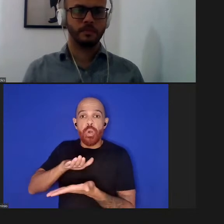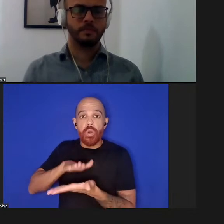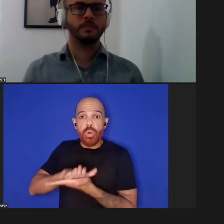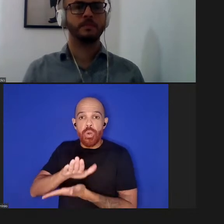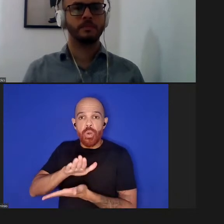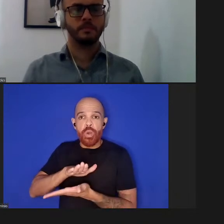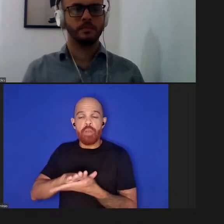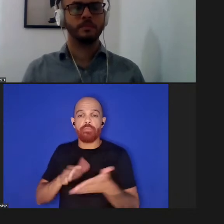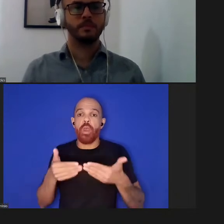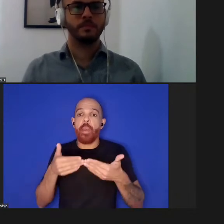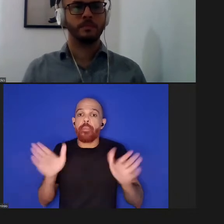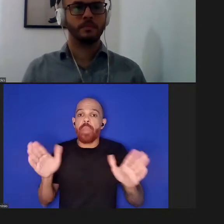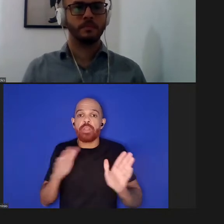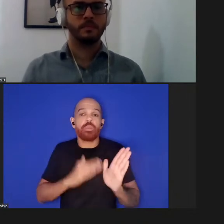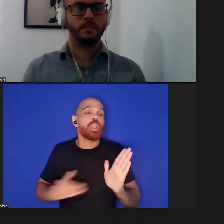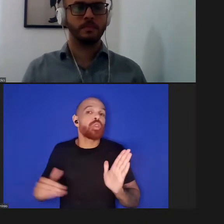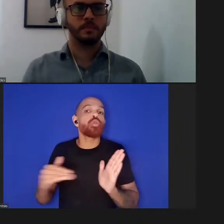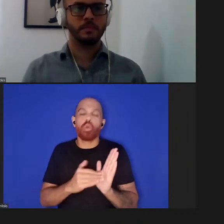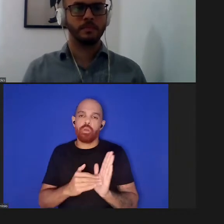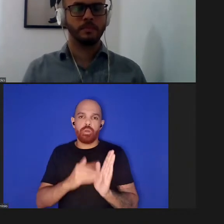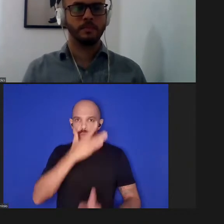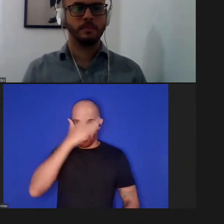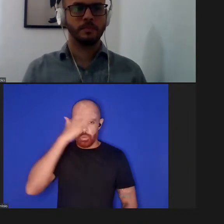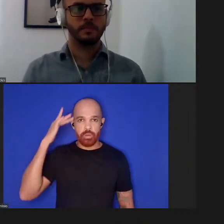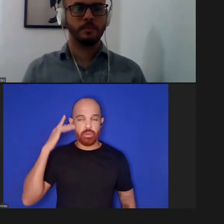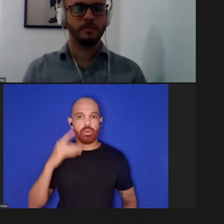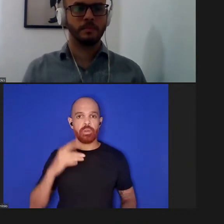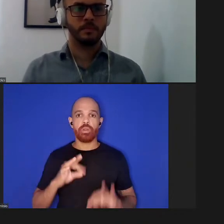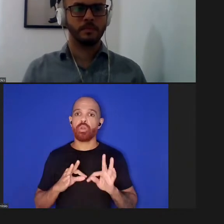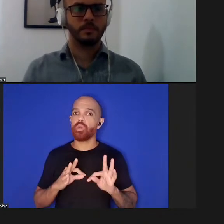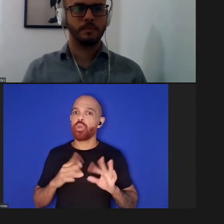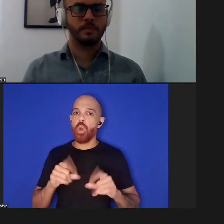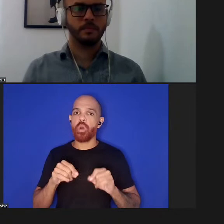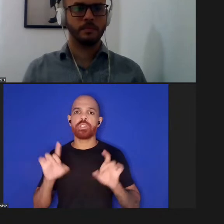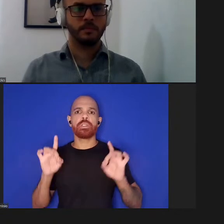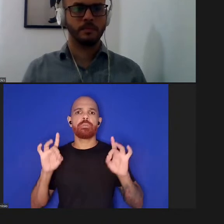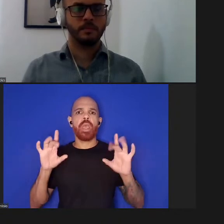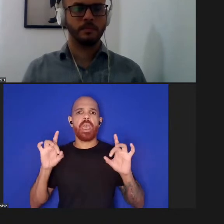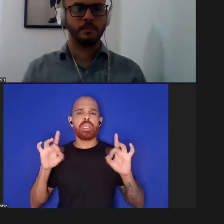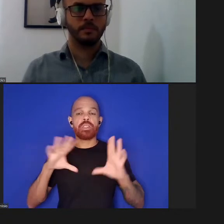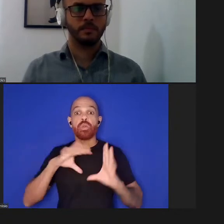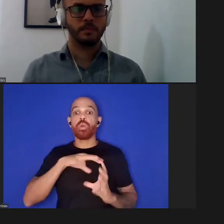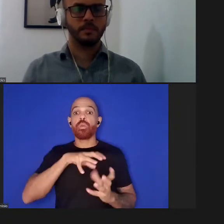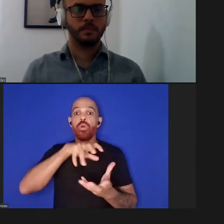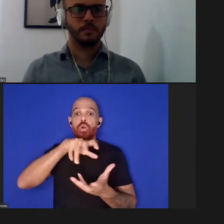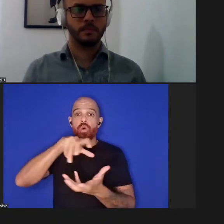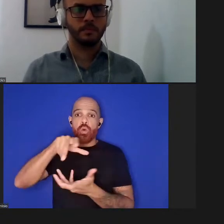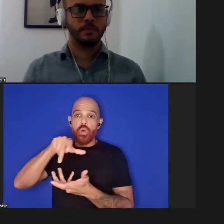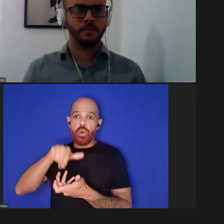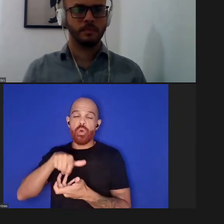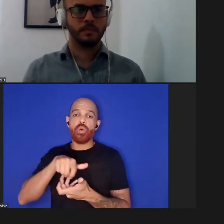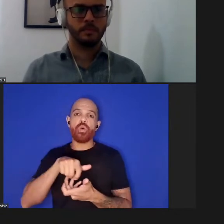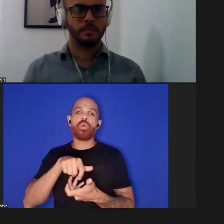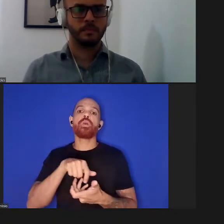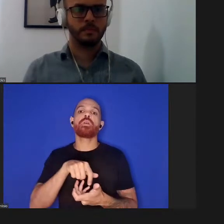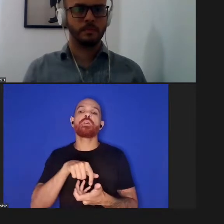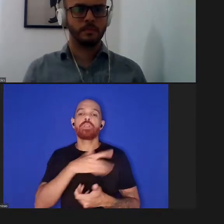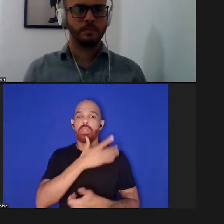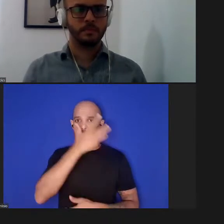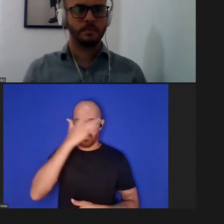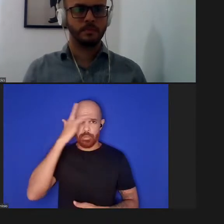aberto para todo mundo e todos os especialistas no mundo inteiro e as pessoas